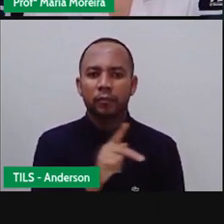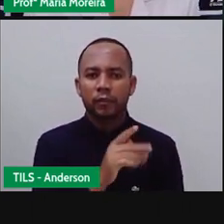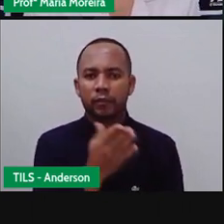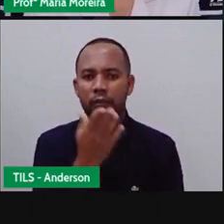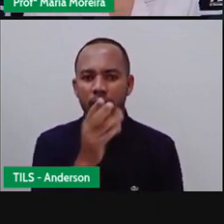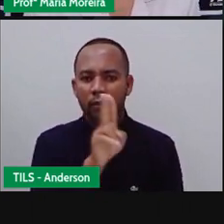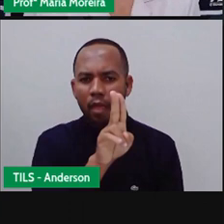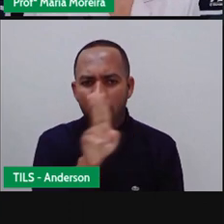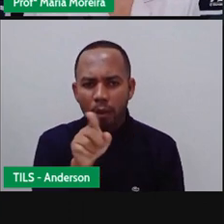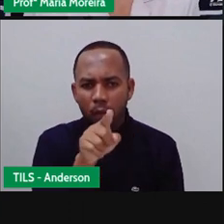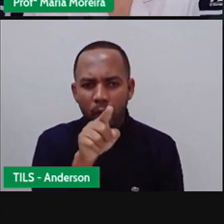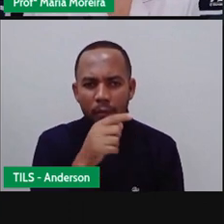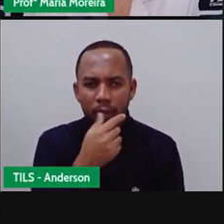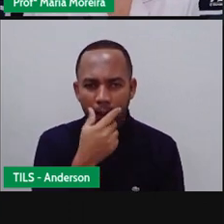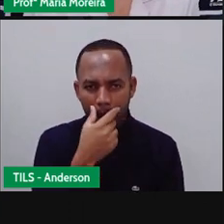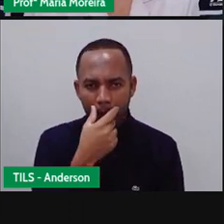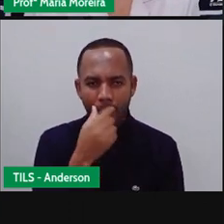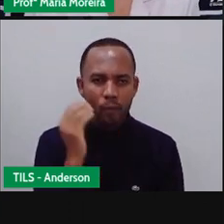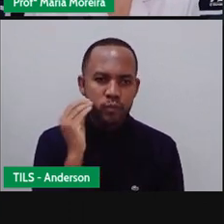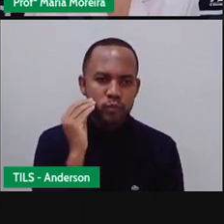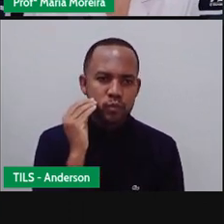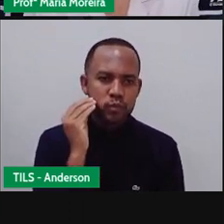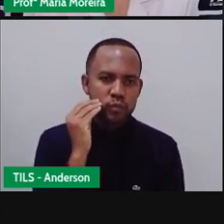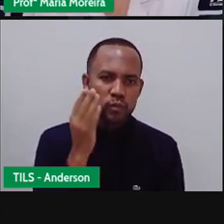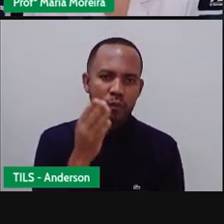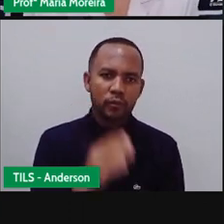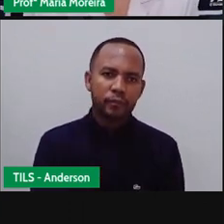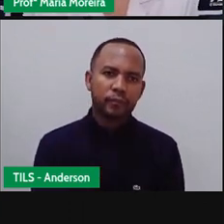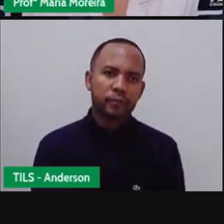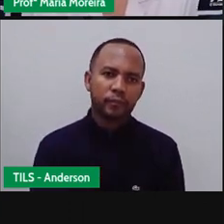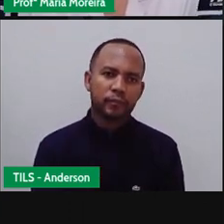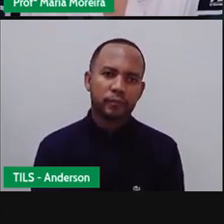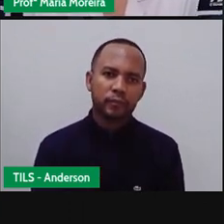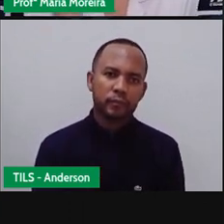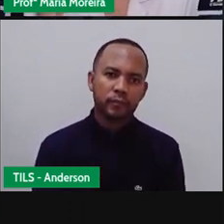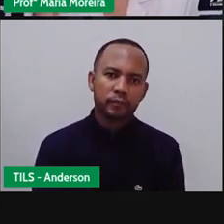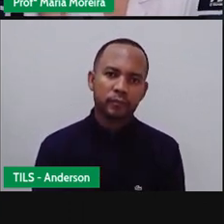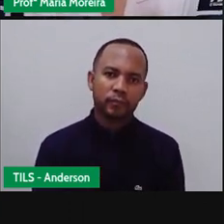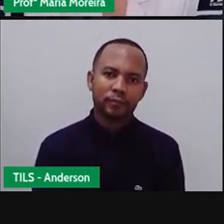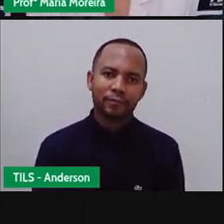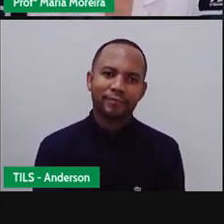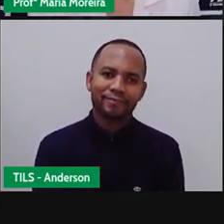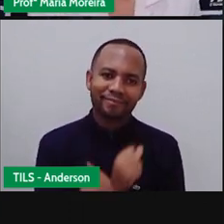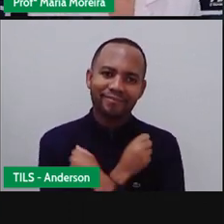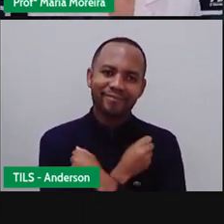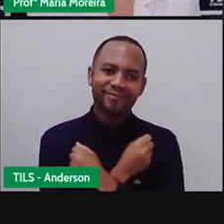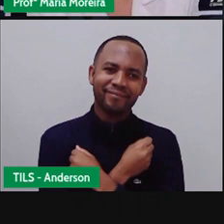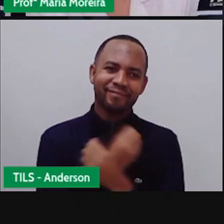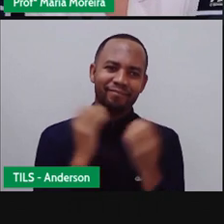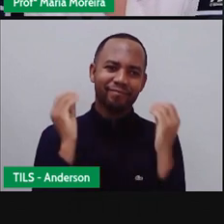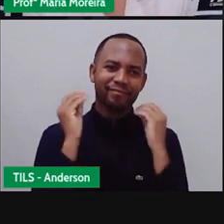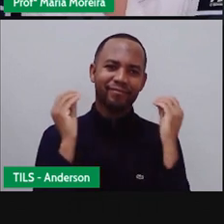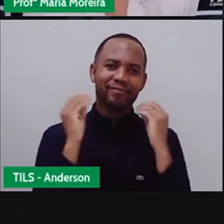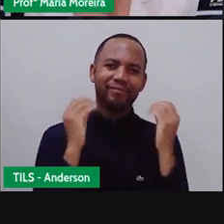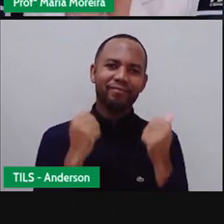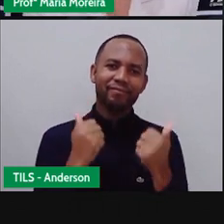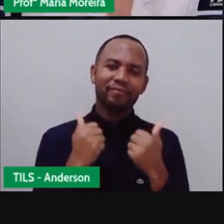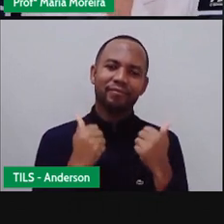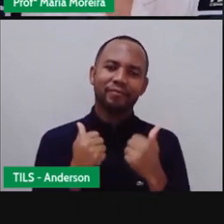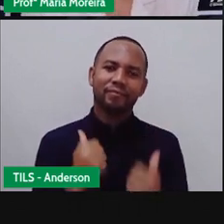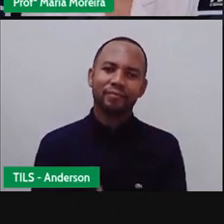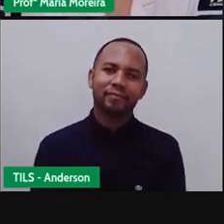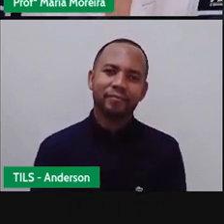Jeane Brito. Um beijo para a Projeane, um beijo para a Isabelle, tá? E para toda a escola aí, Regina Vidal e